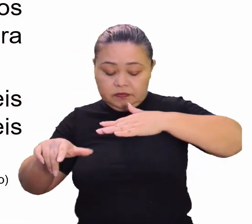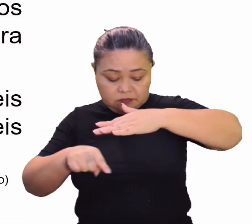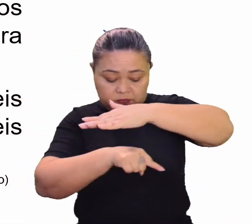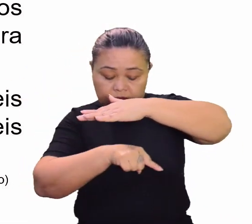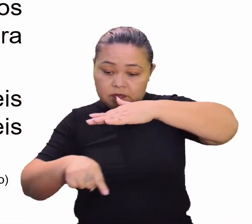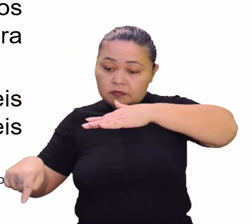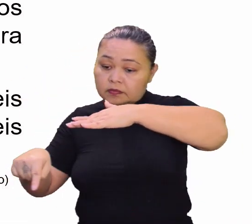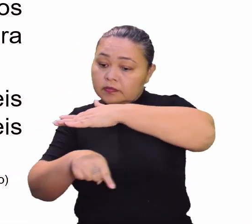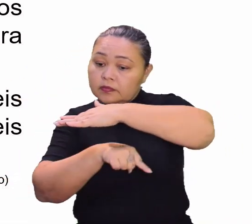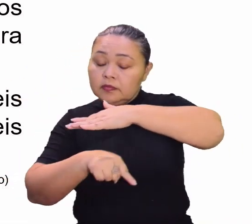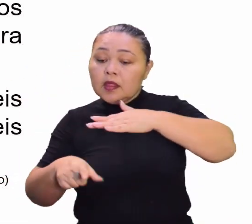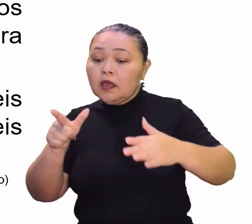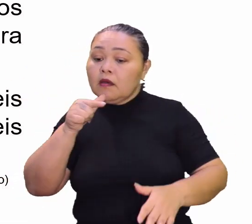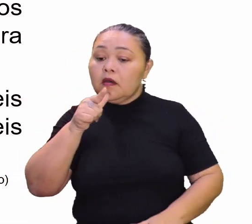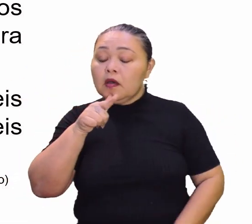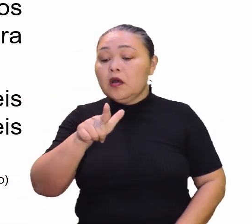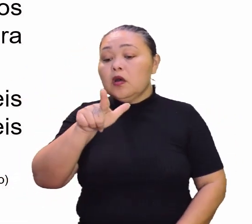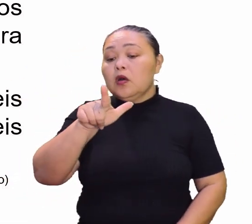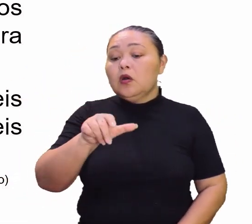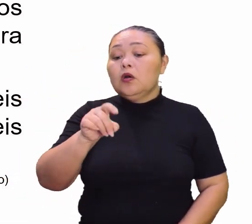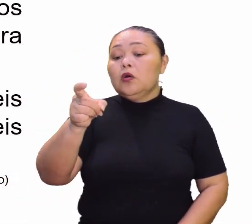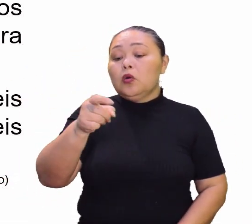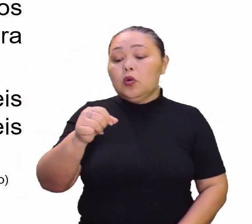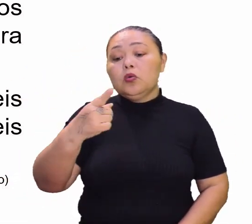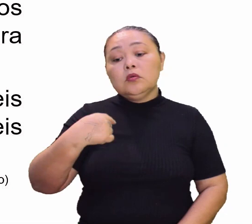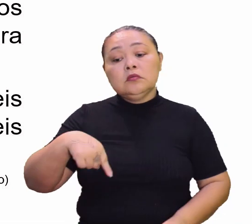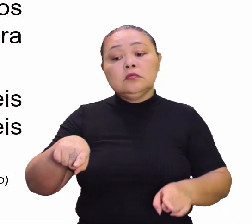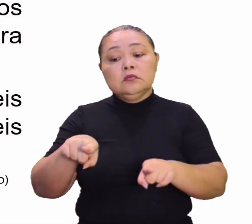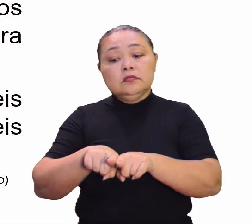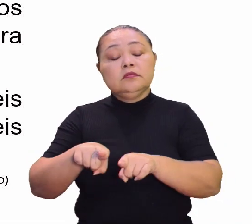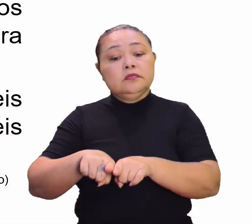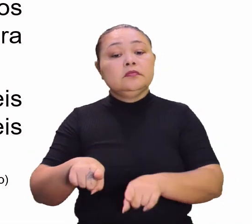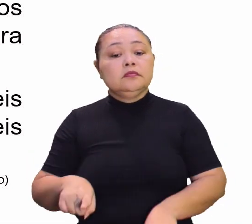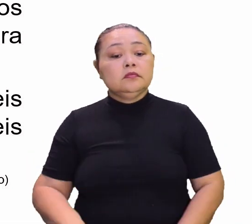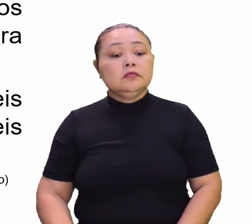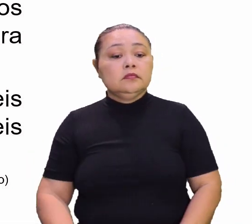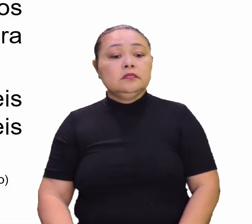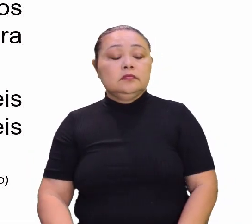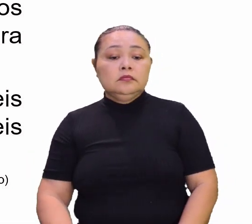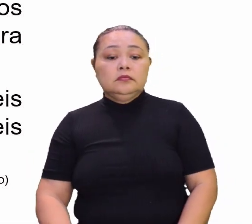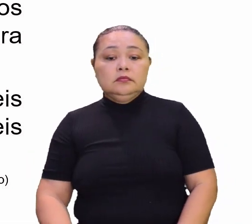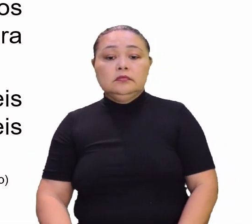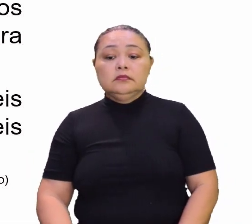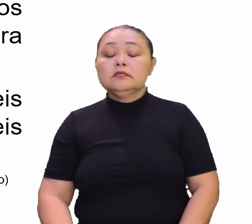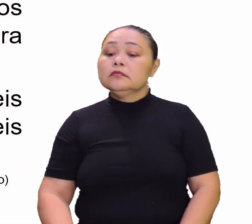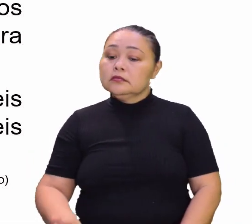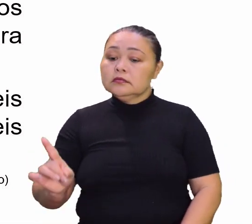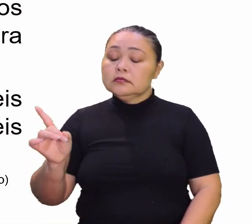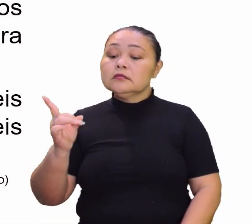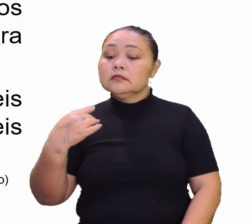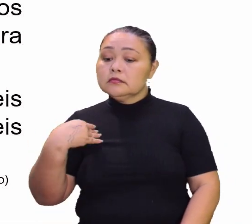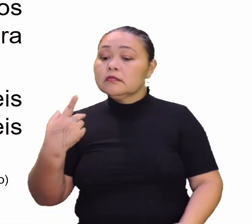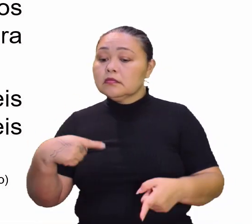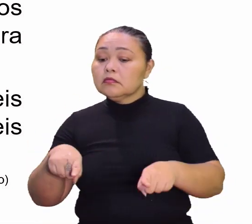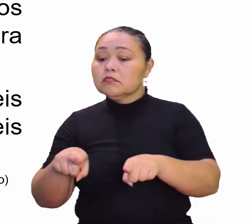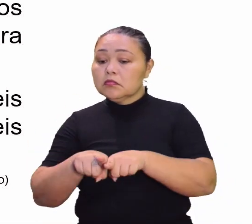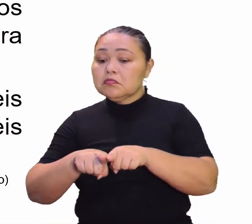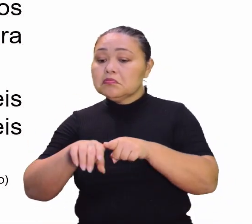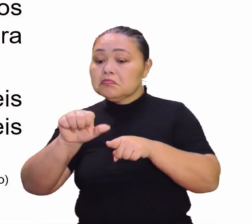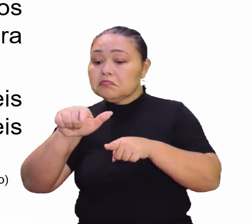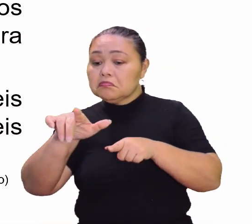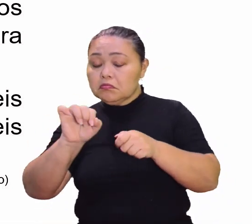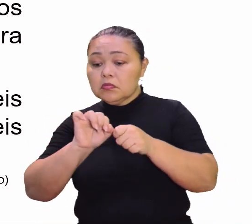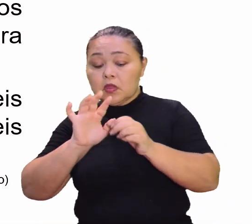lençol freático. O lixo, o próprio lixo, né? Com o churume, né? Com o churume, exatamente. Também pode comprometer essa